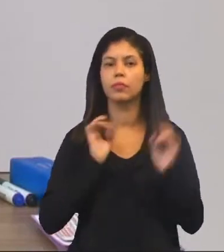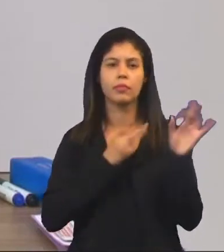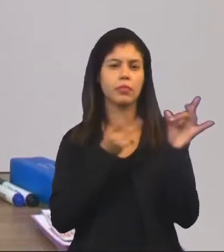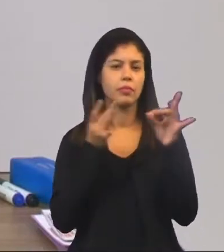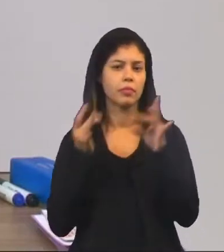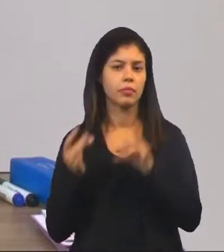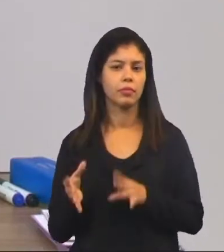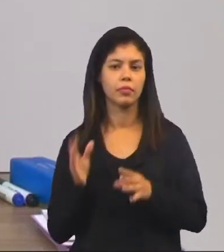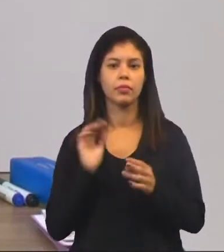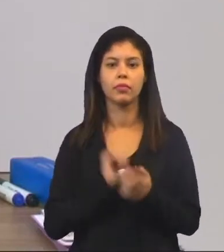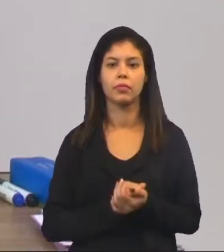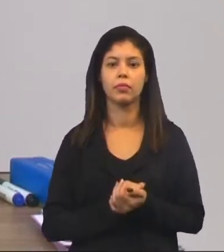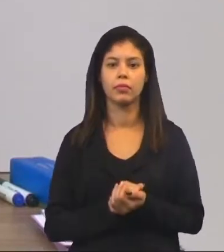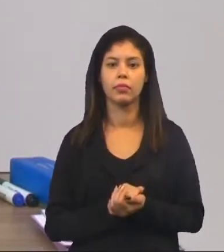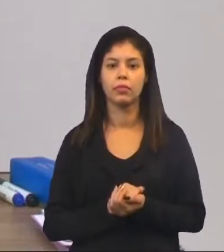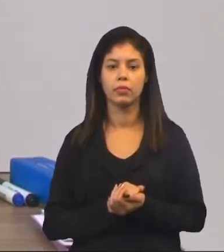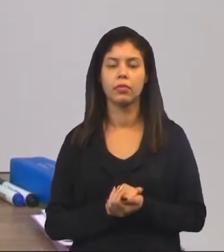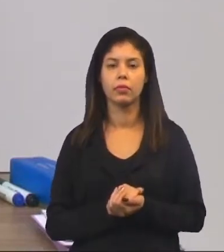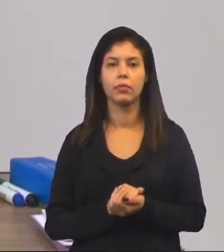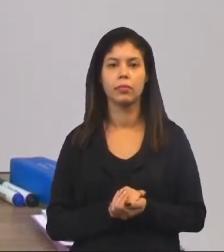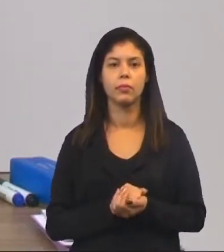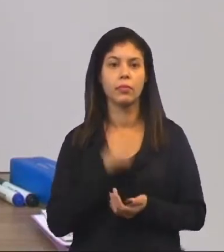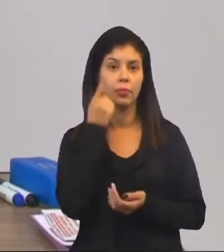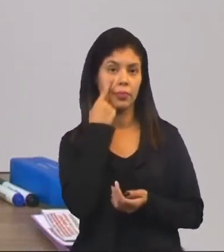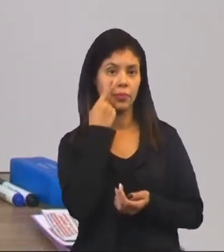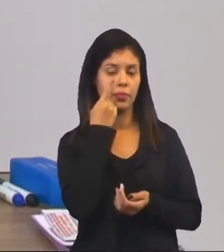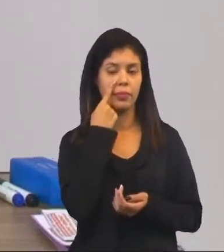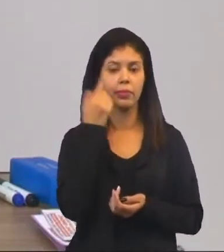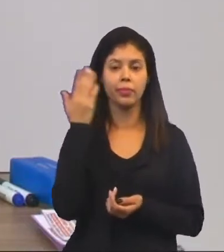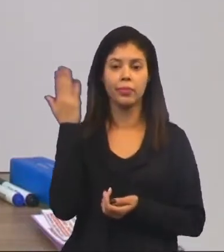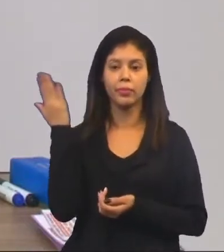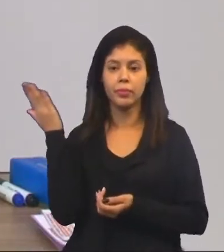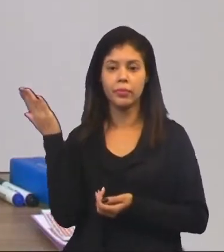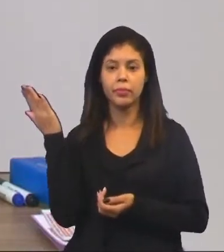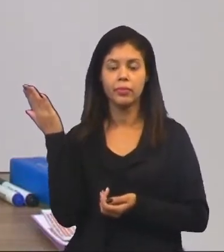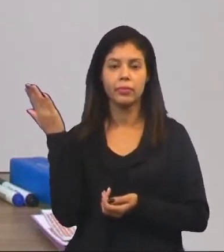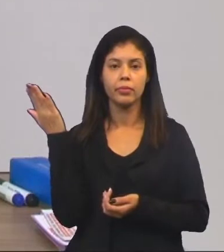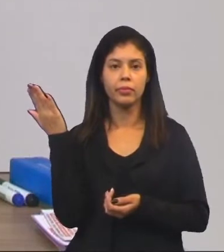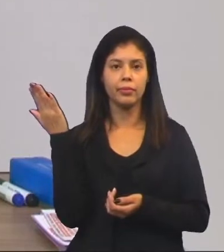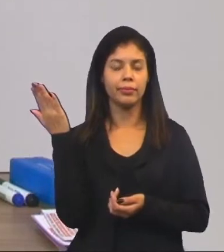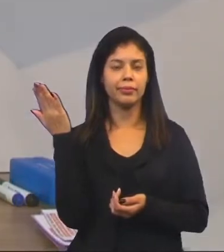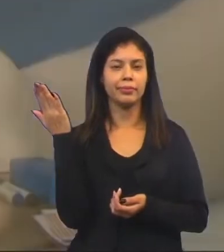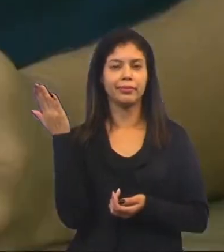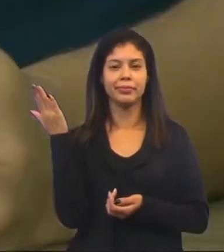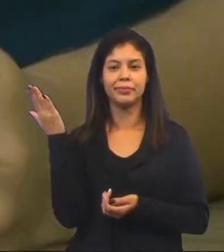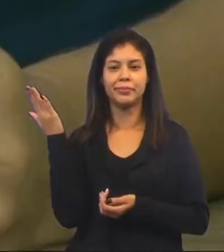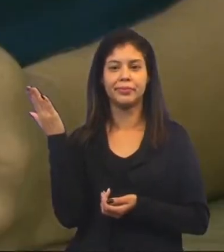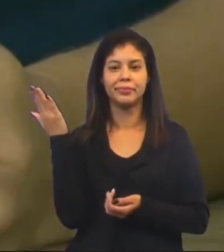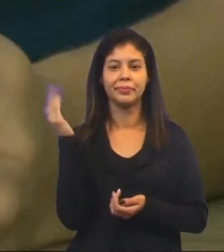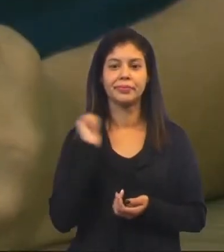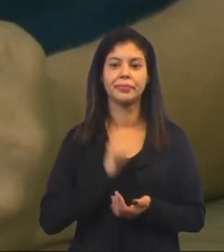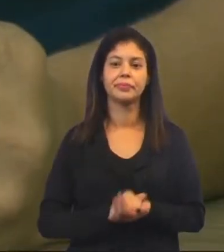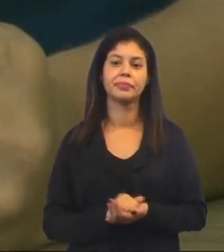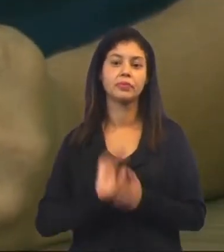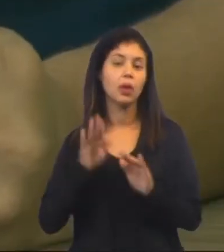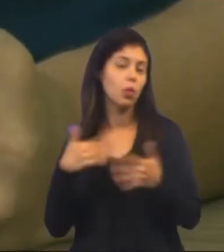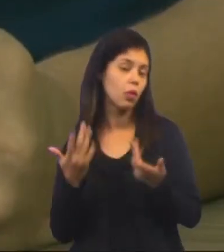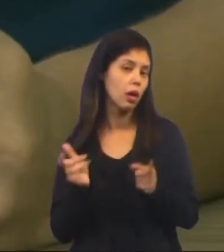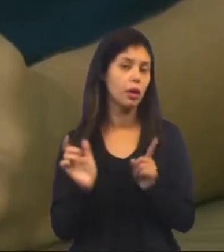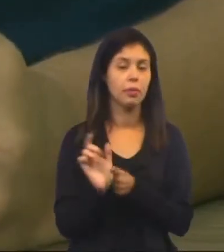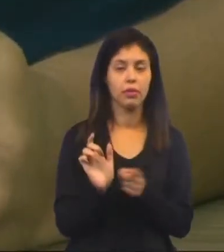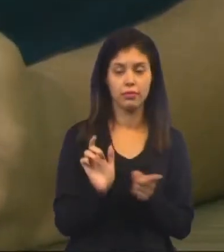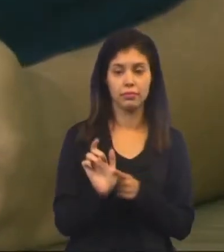vendidos, tá? Nos textos que eu mostrei a vocês. Que palavra é esta, hein?